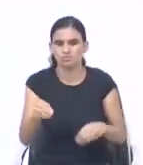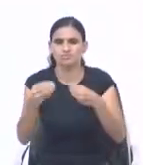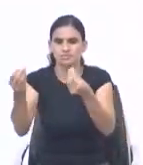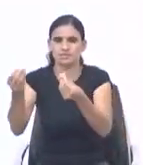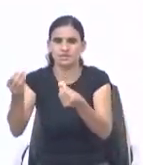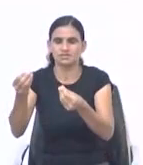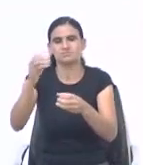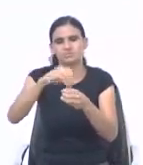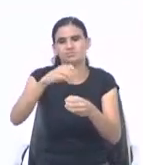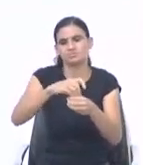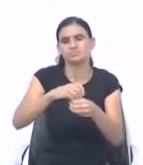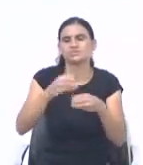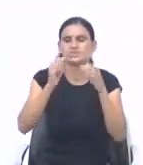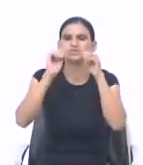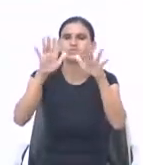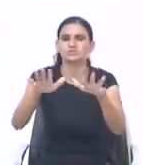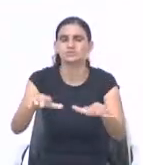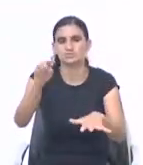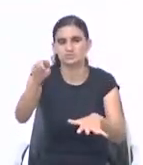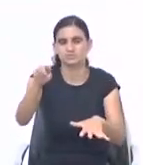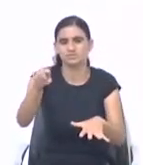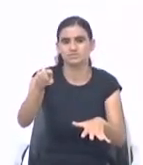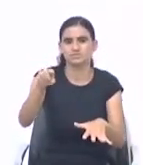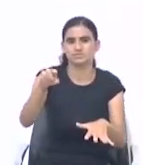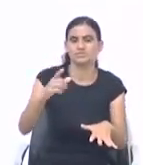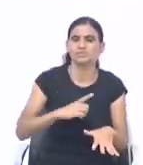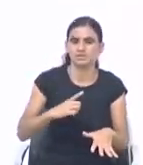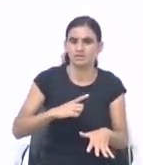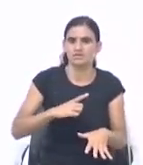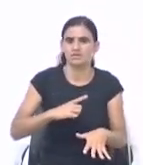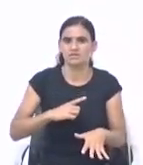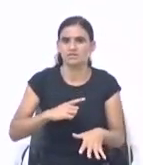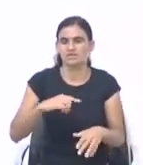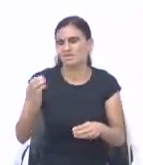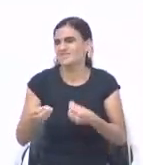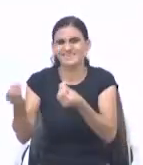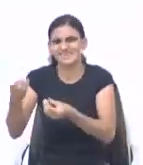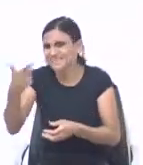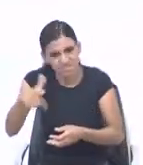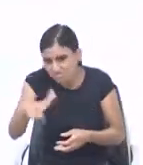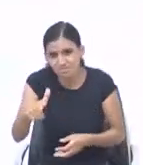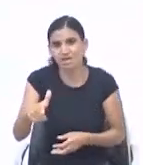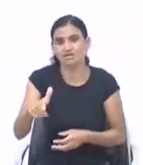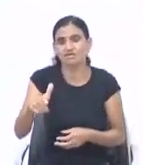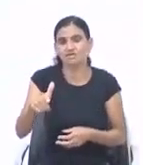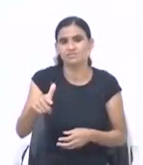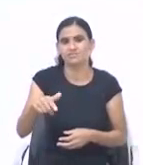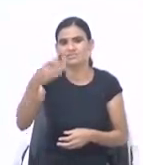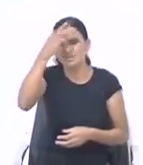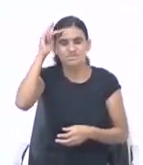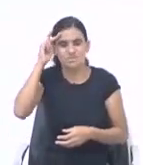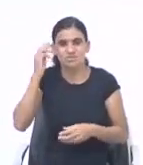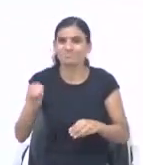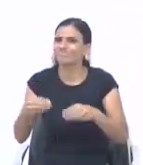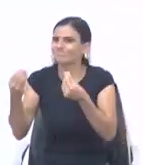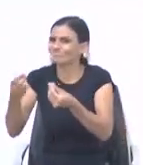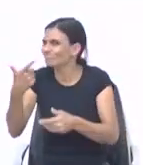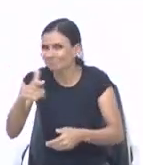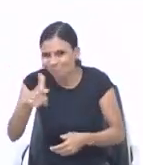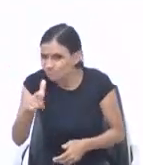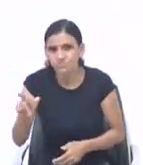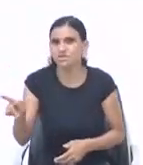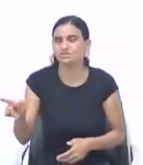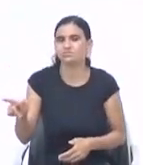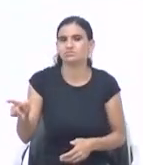meio dessa crise. Porque o texto diz, quem retém o trigo, quem retém o alimento, quem retém a oferta do Senhor, o